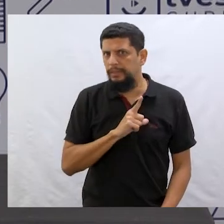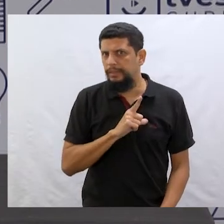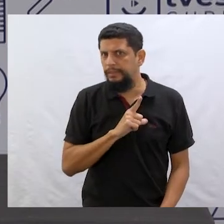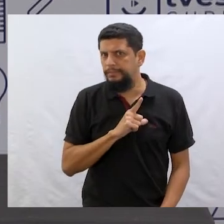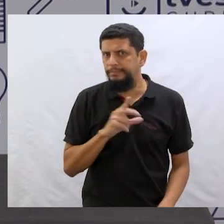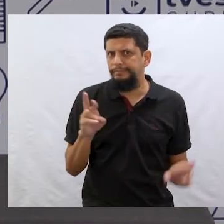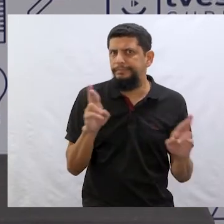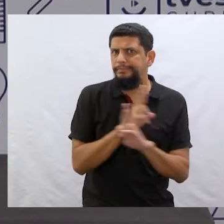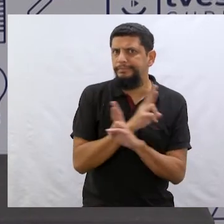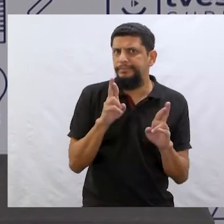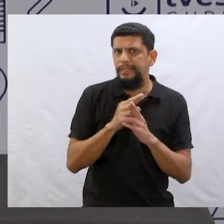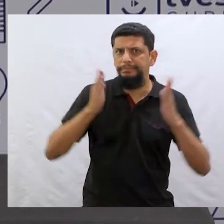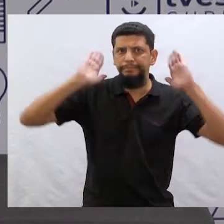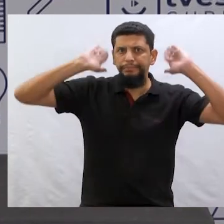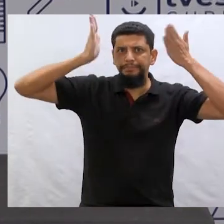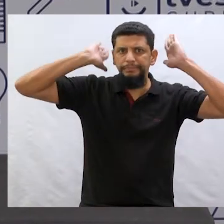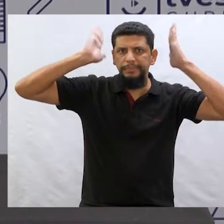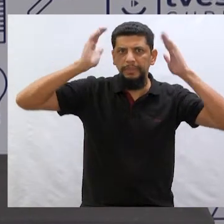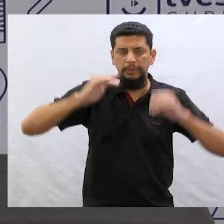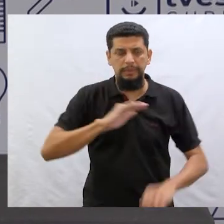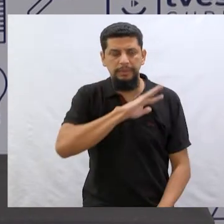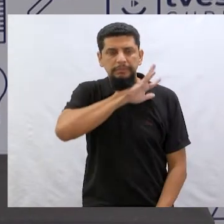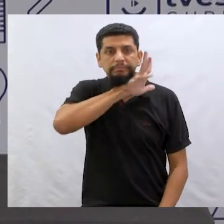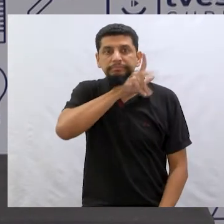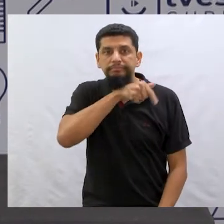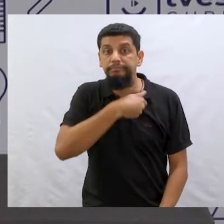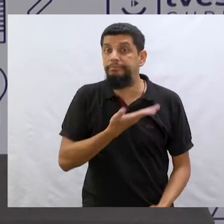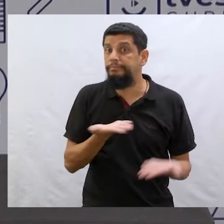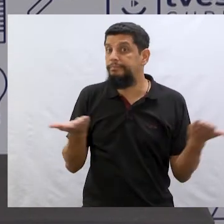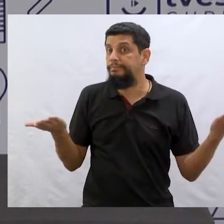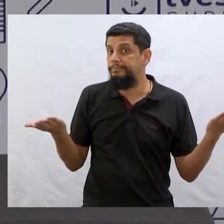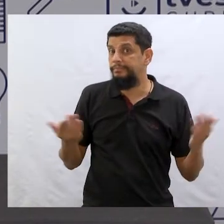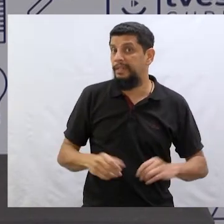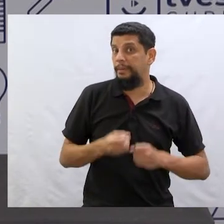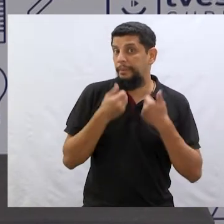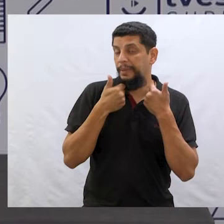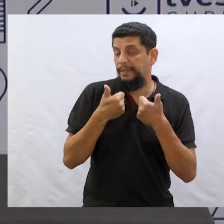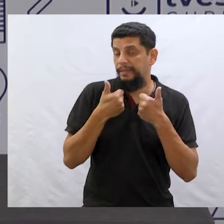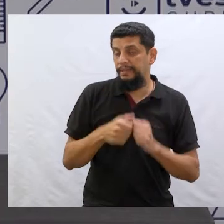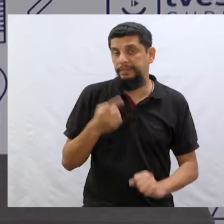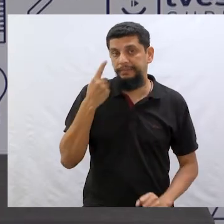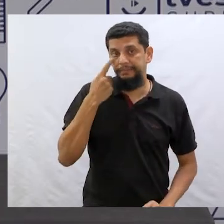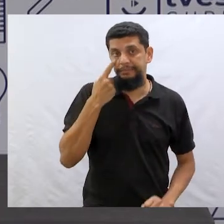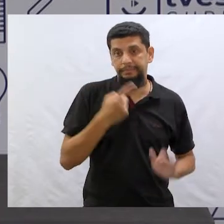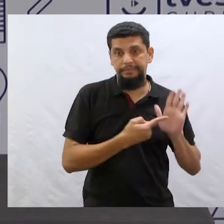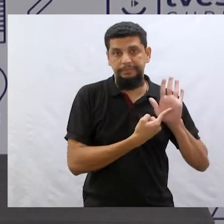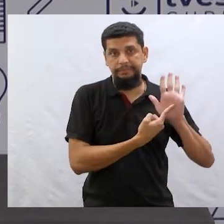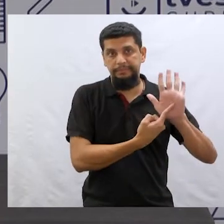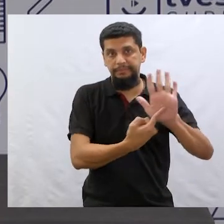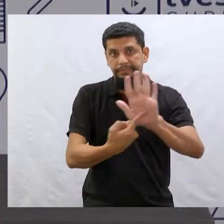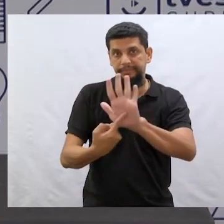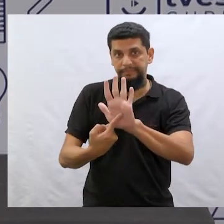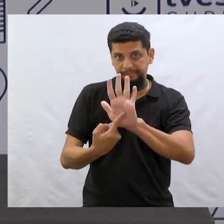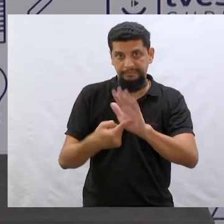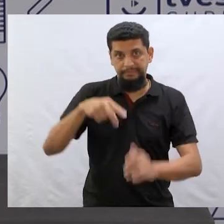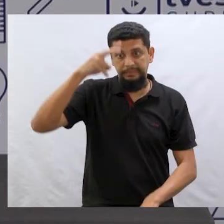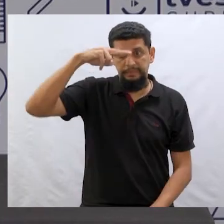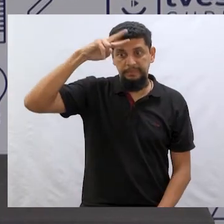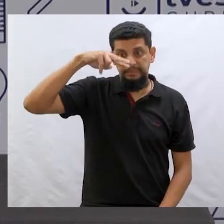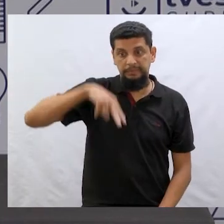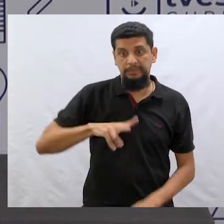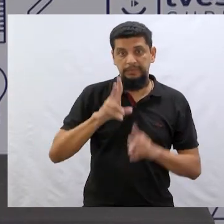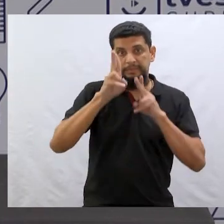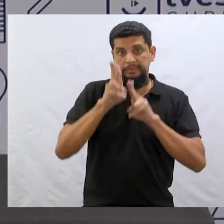O que será que isso tem a ver com jumento? Quem será que isso tem a ver com o leão que tem lá? Bom, então eu vou te apresentar agora